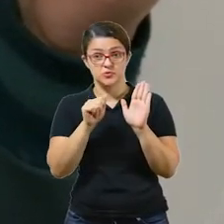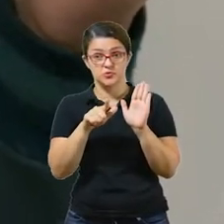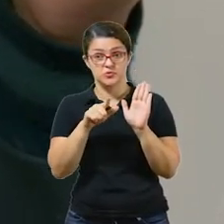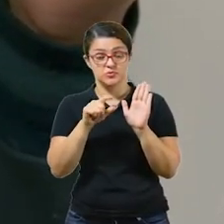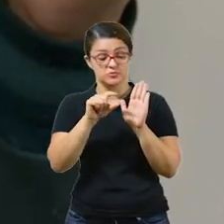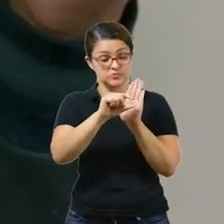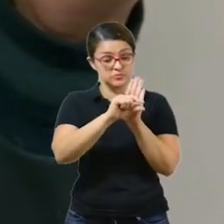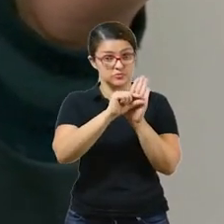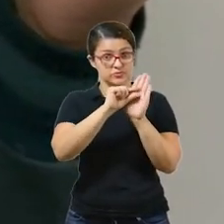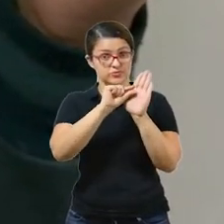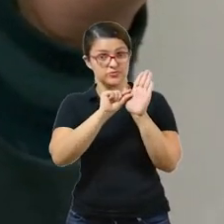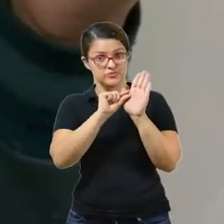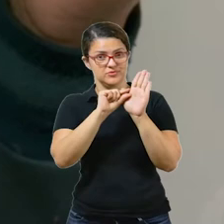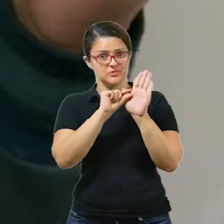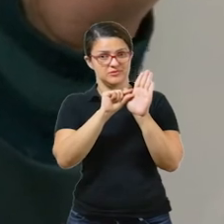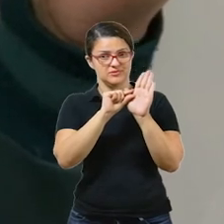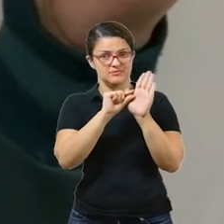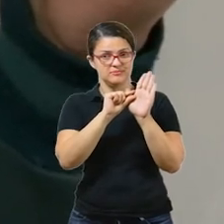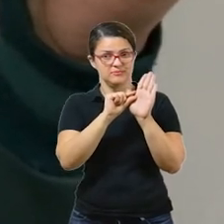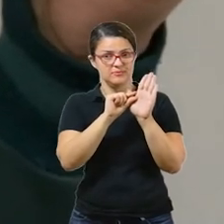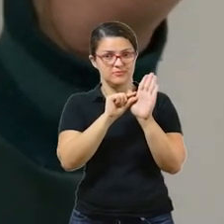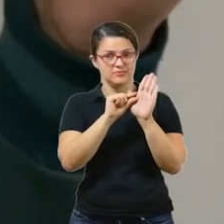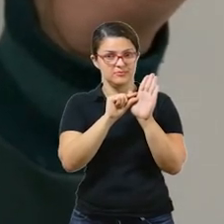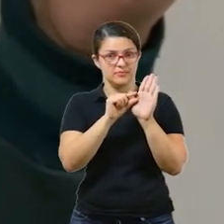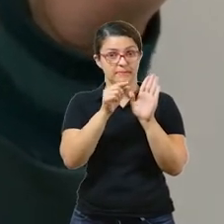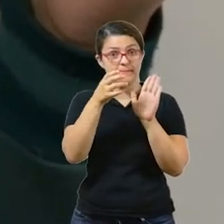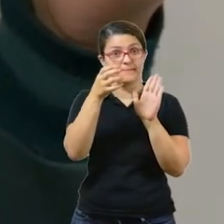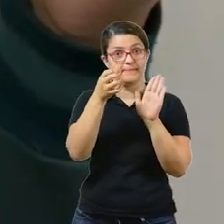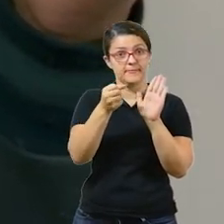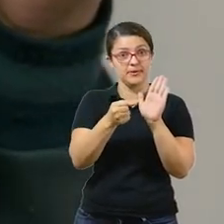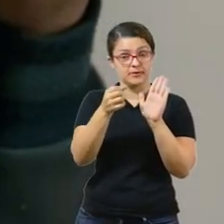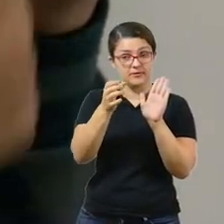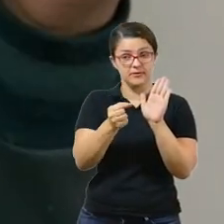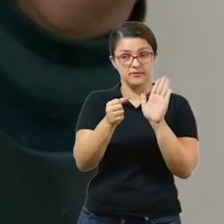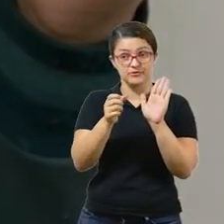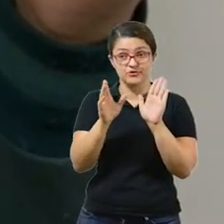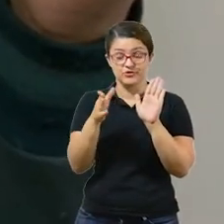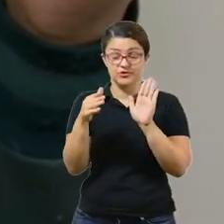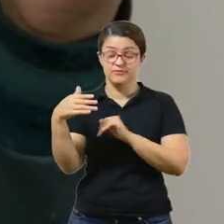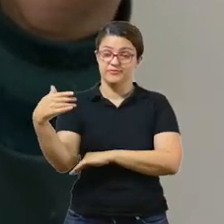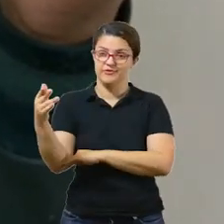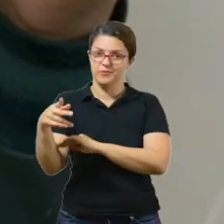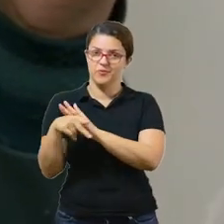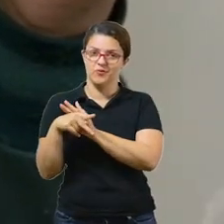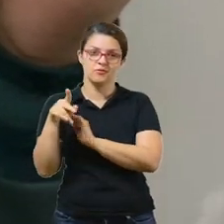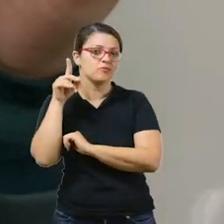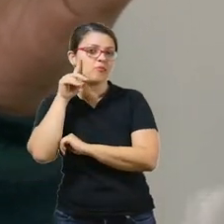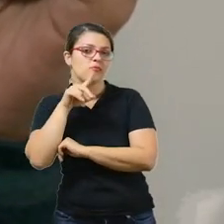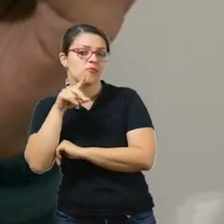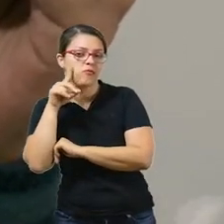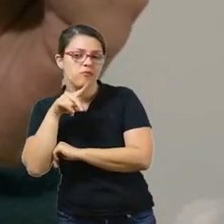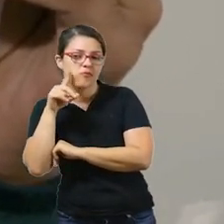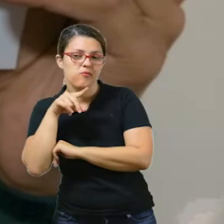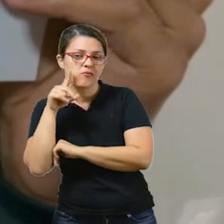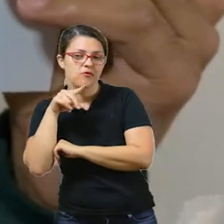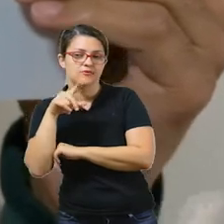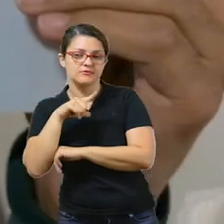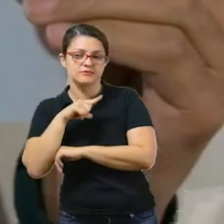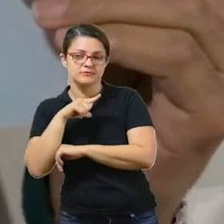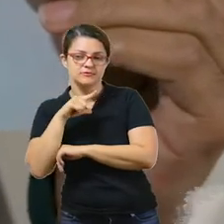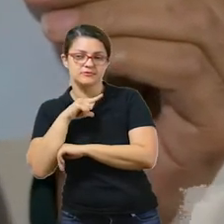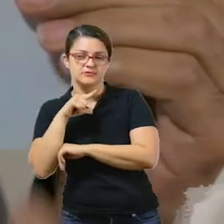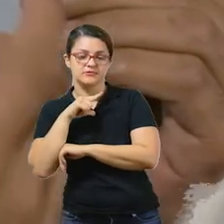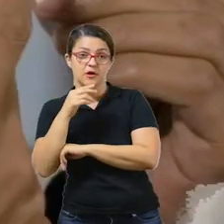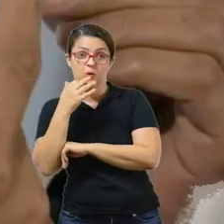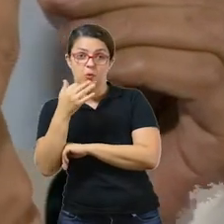blue. E temos essa faixinha aqui com a cor white. Enquanto a flag dos Estados Unidos, do United